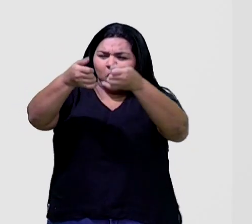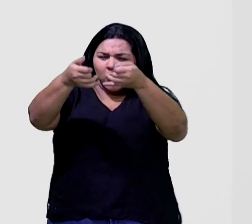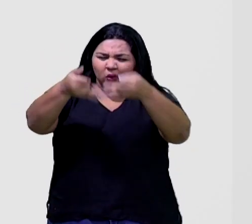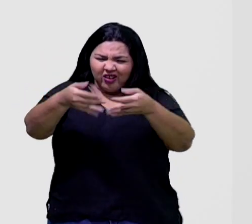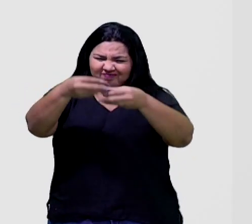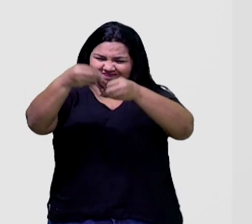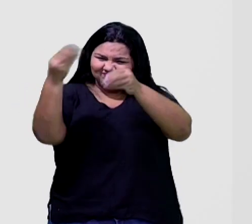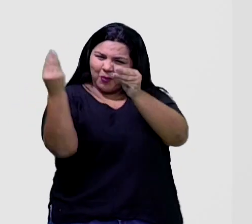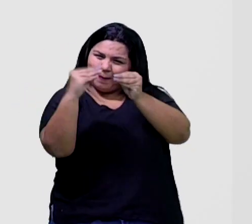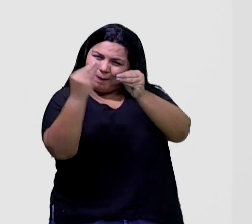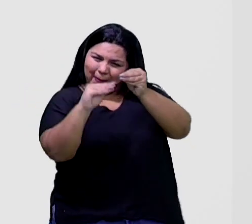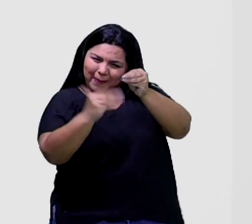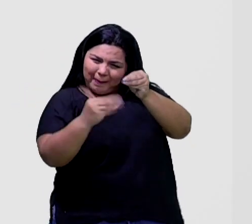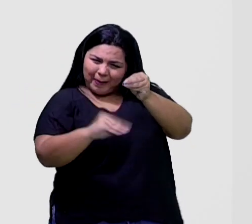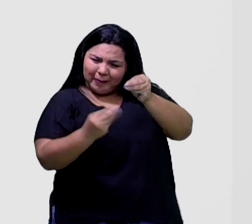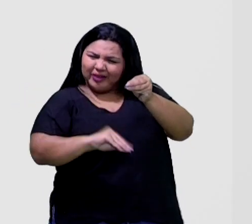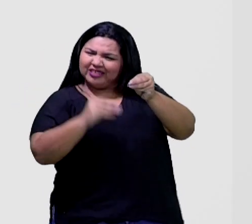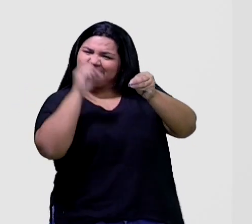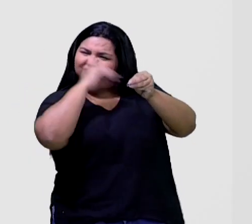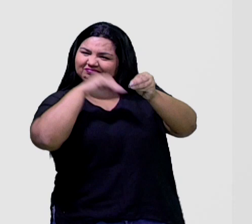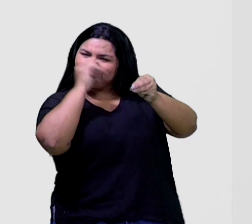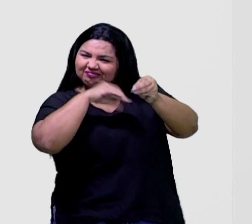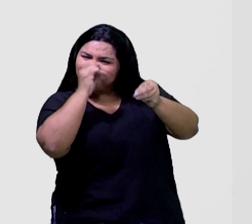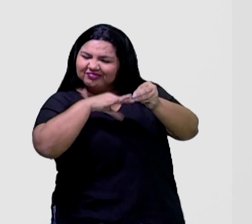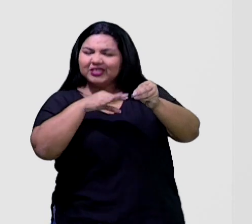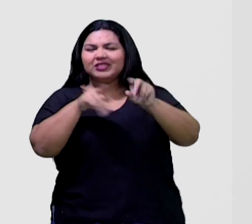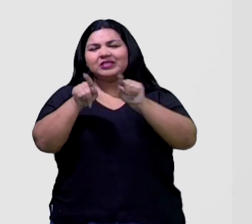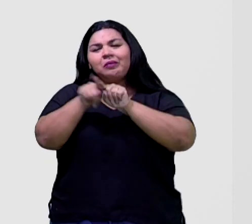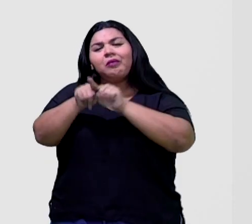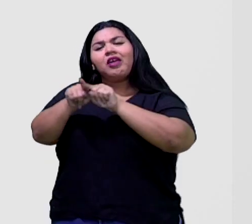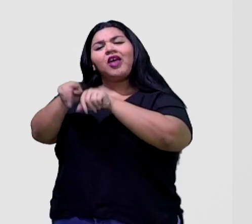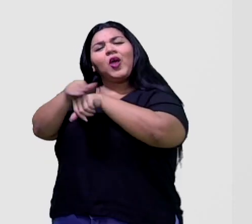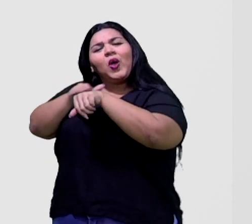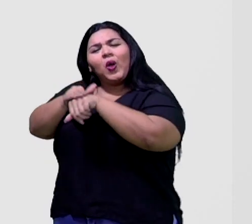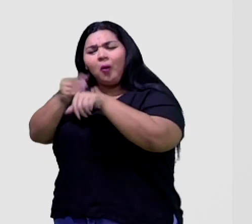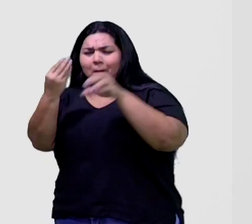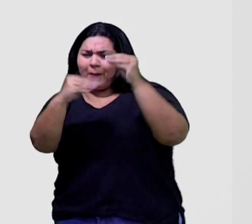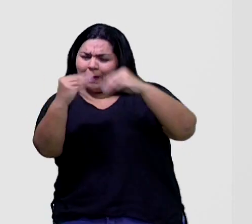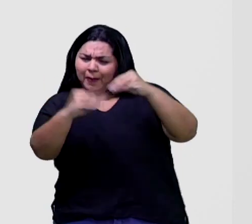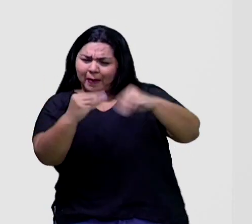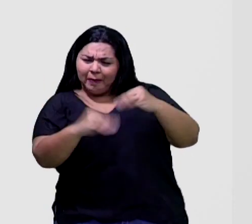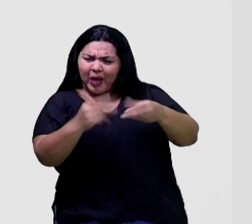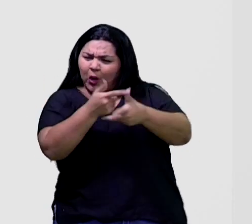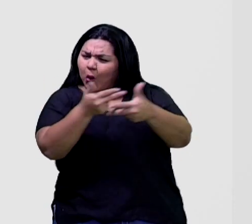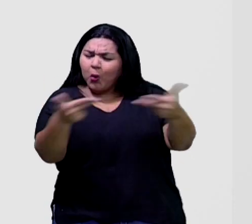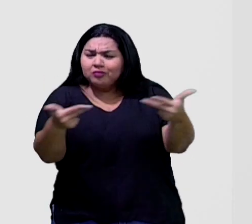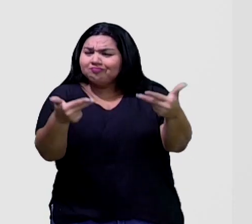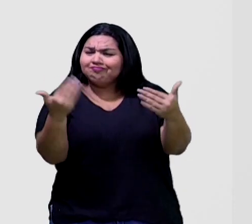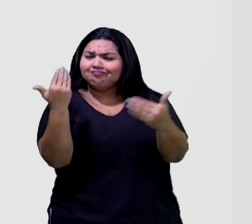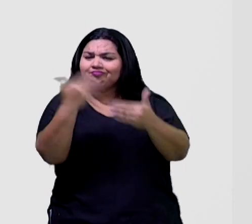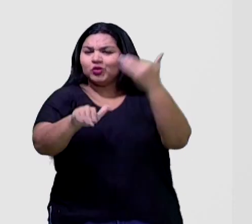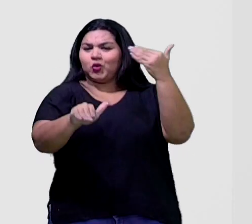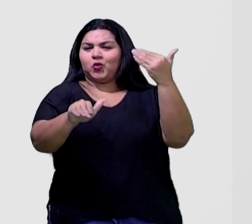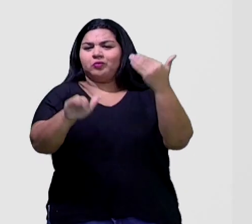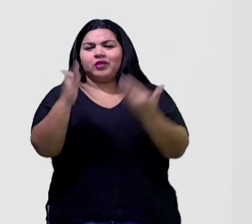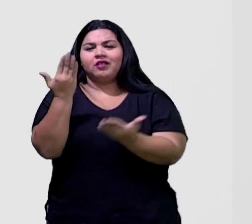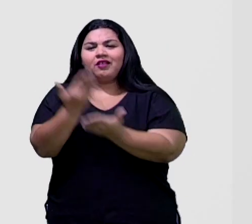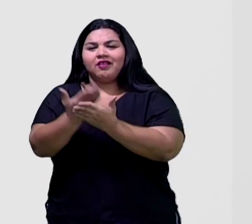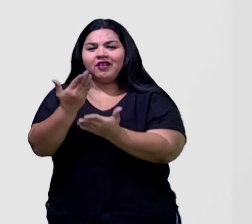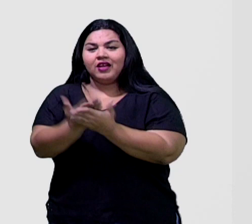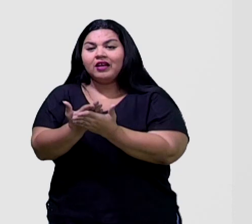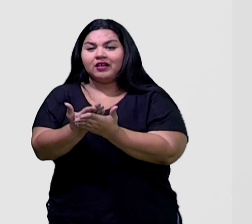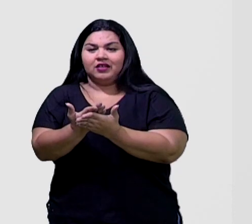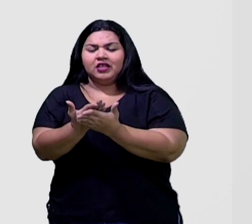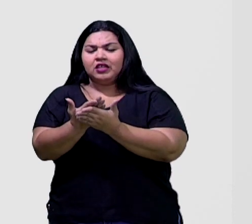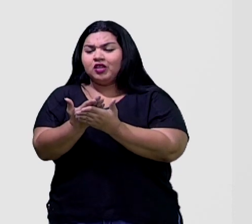desrespeitosos, não é? Conversas paralelas, colocar ali conteúdo que não tem nada a ver com a aula, que não